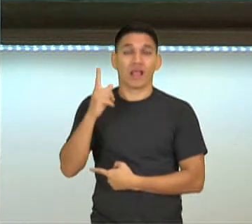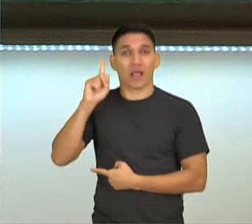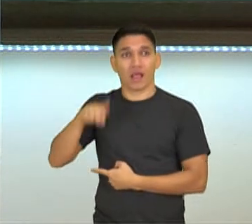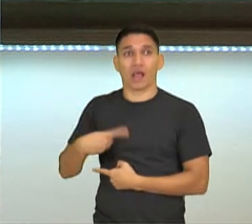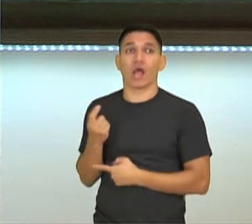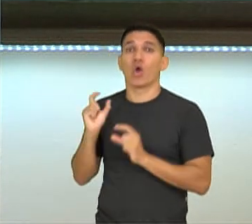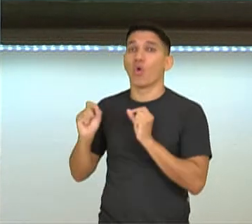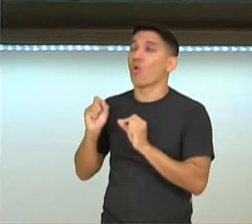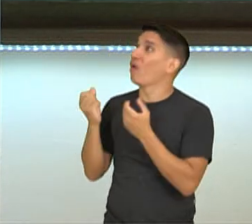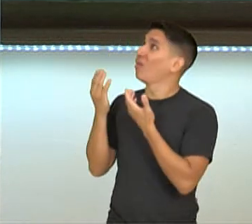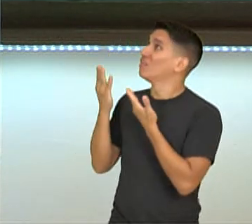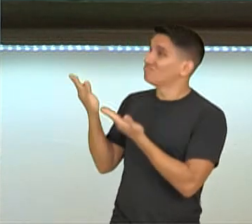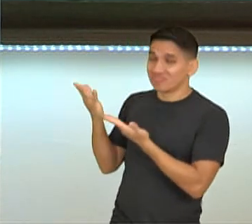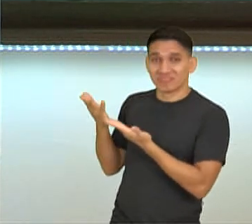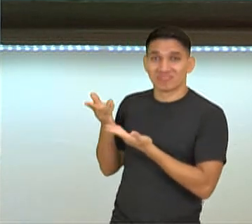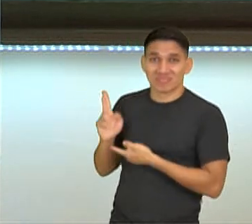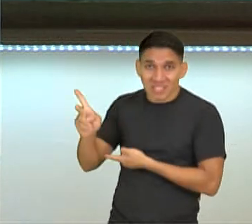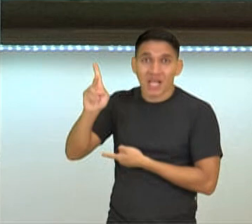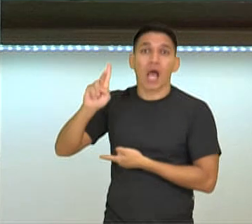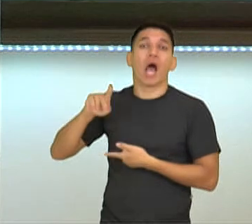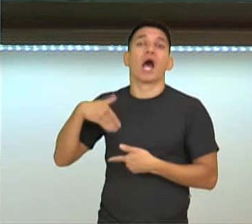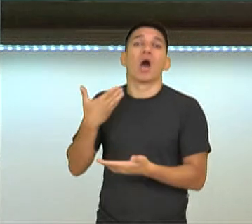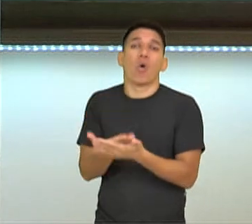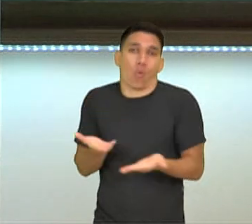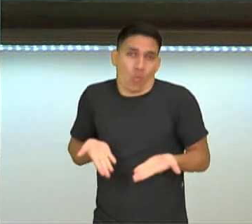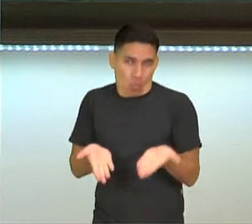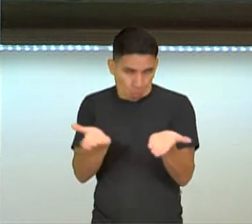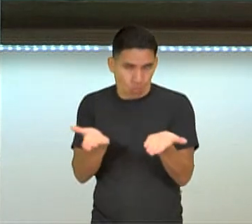hoje e são utilizados para visitação.